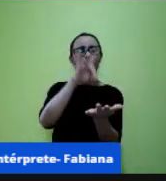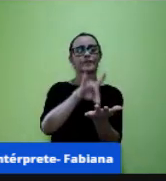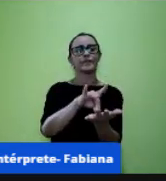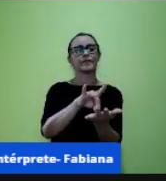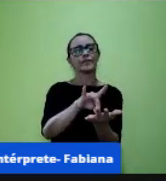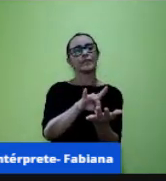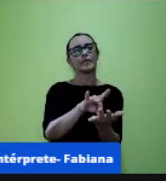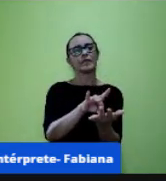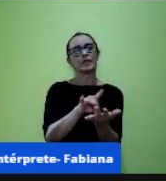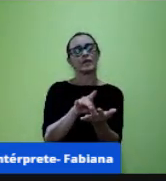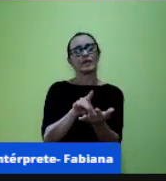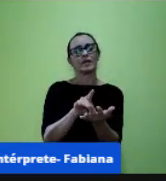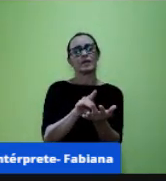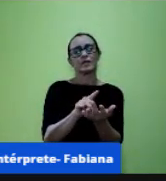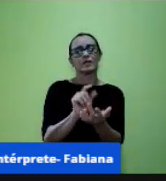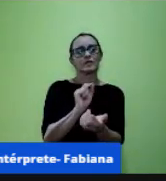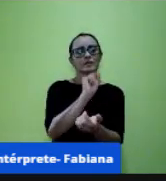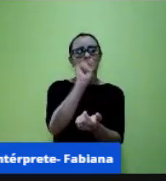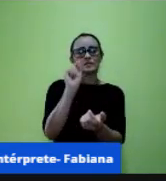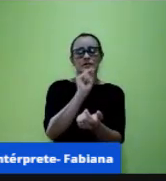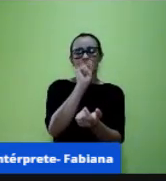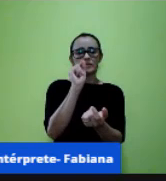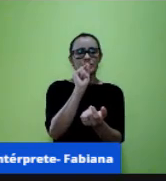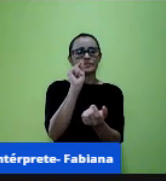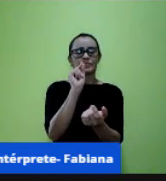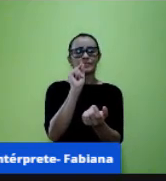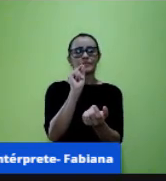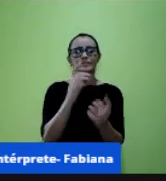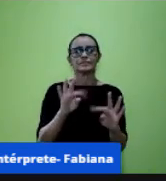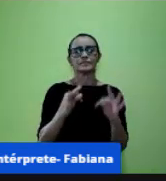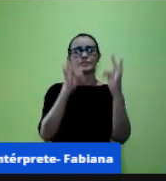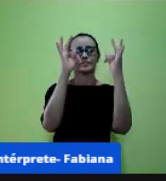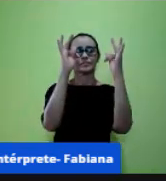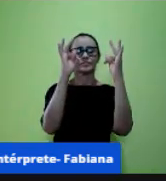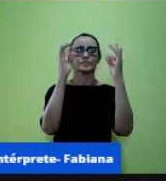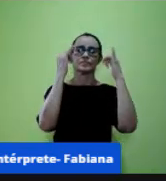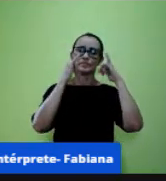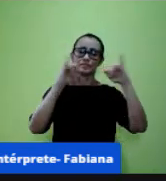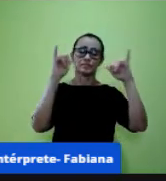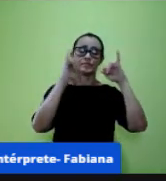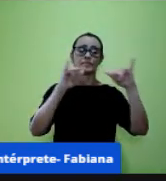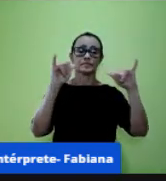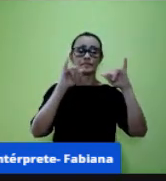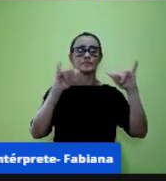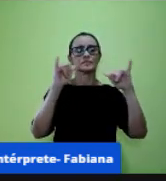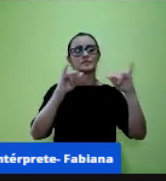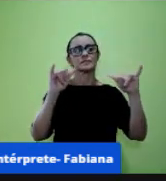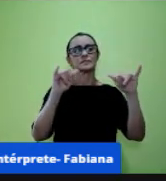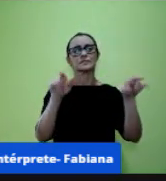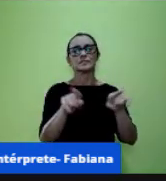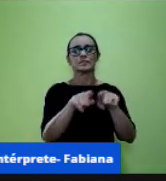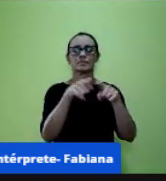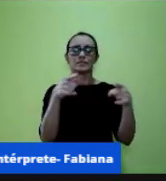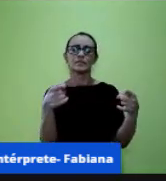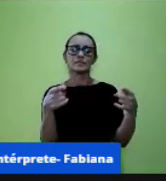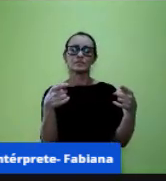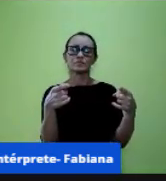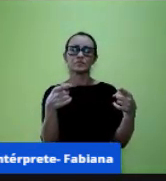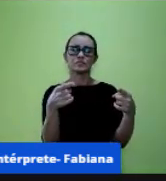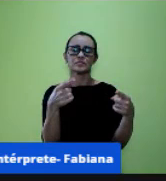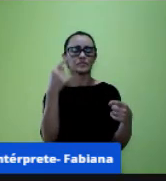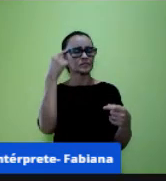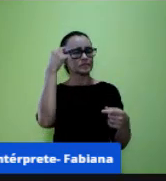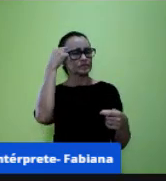gente se apega apenas a tecnologia de informação que são essas TICS mas quando a para e analisa o